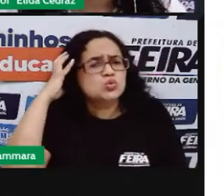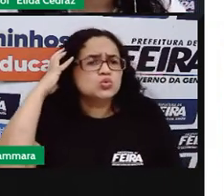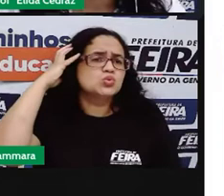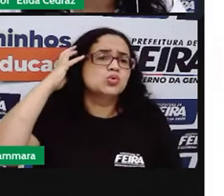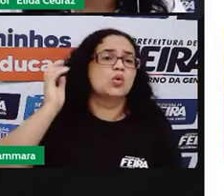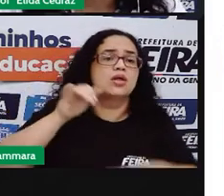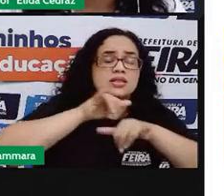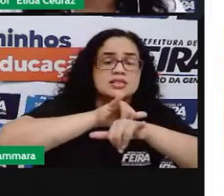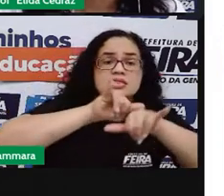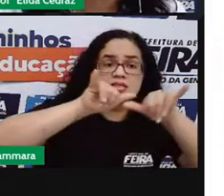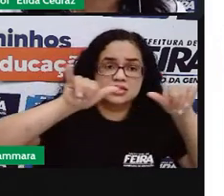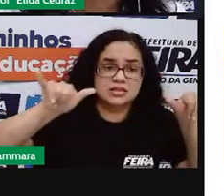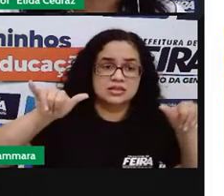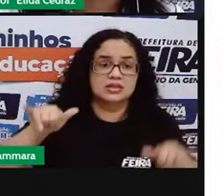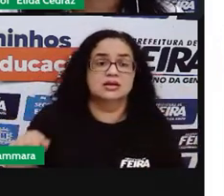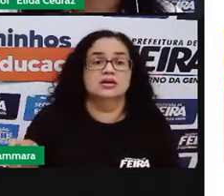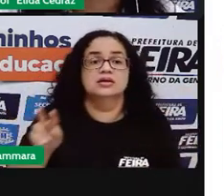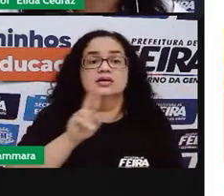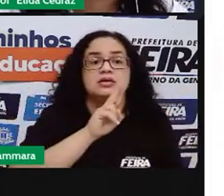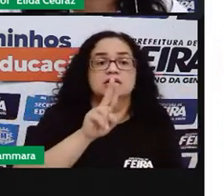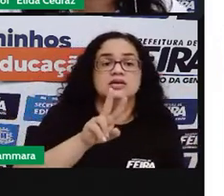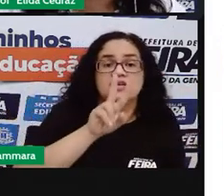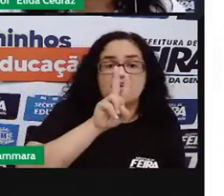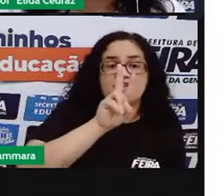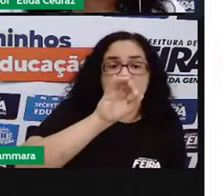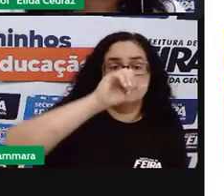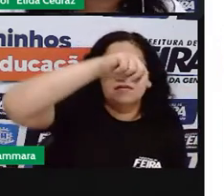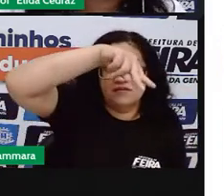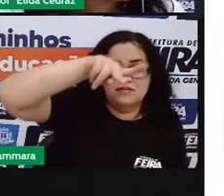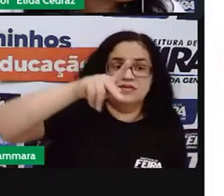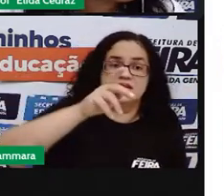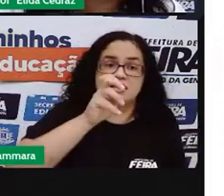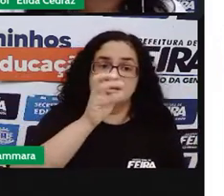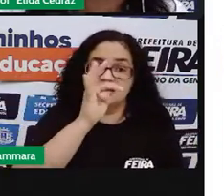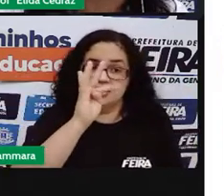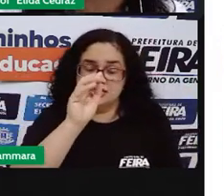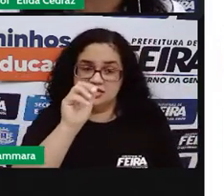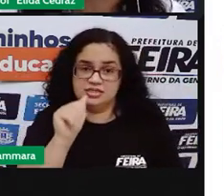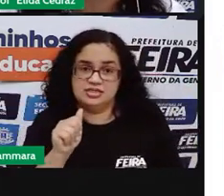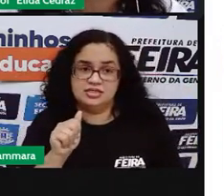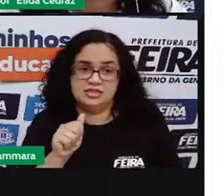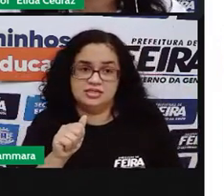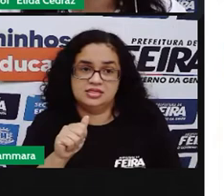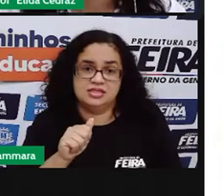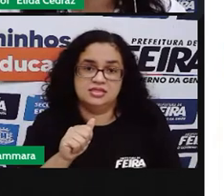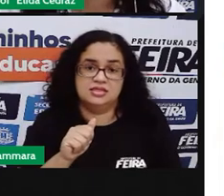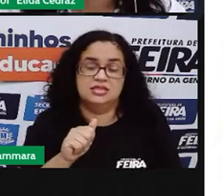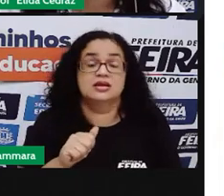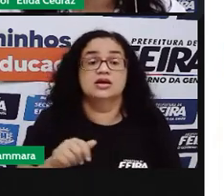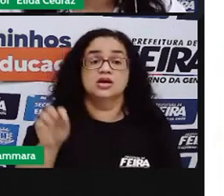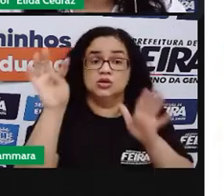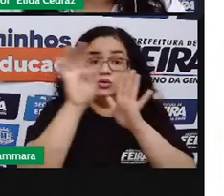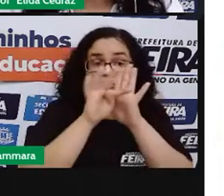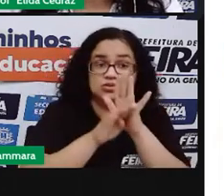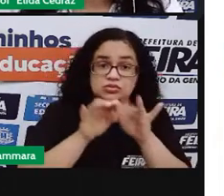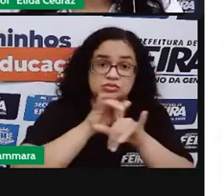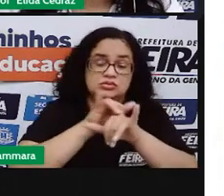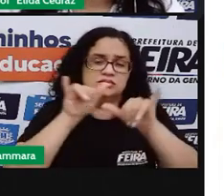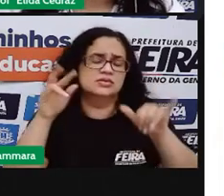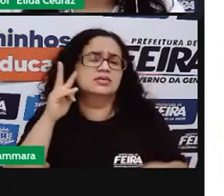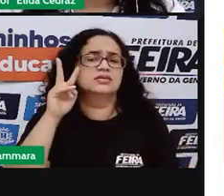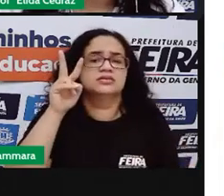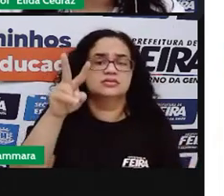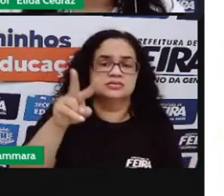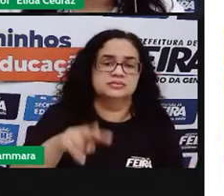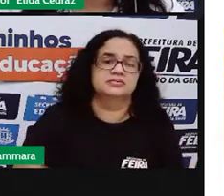anunciado se chama vinheta. E a vinheta é um texto publicitário. E essa